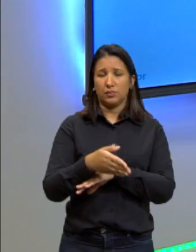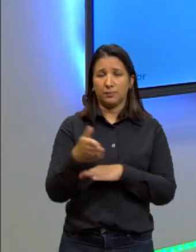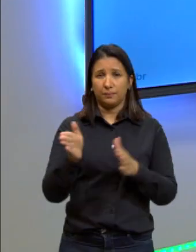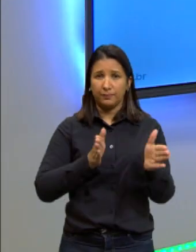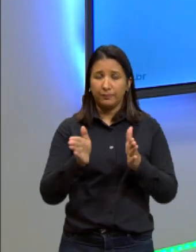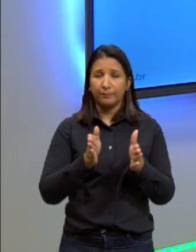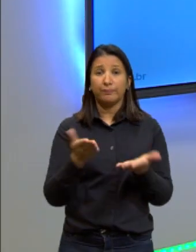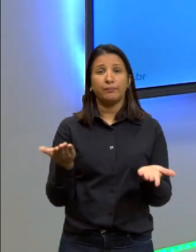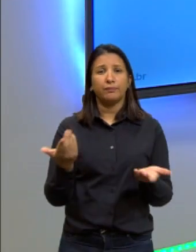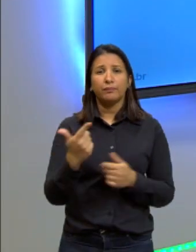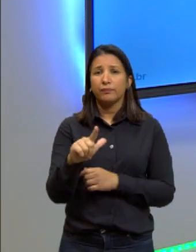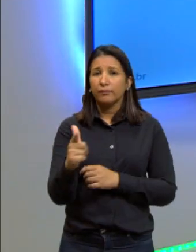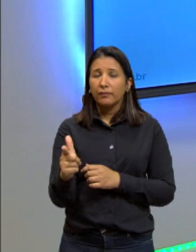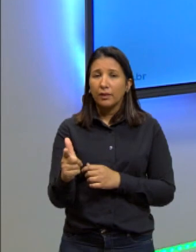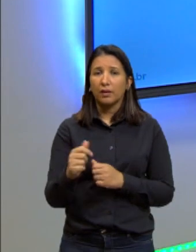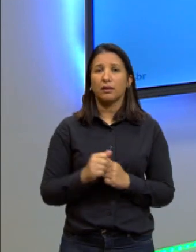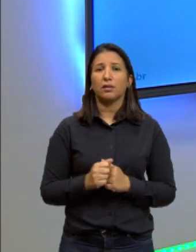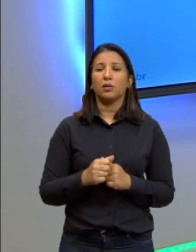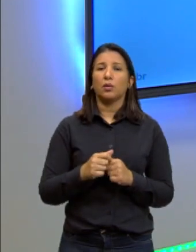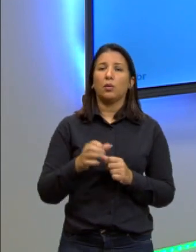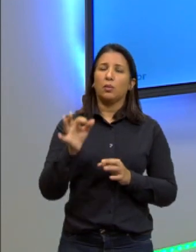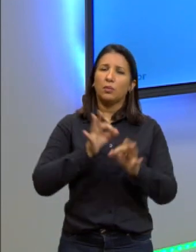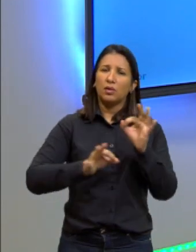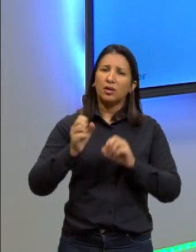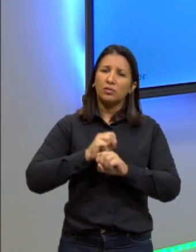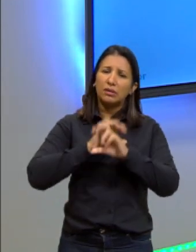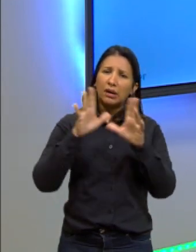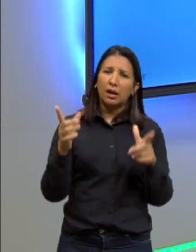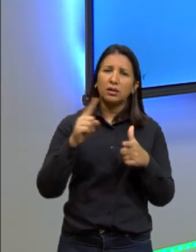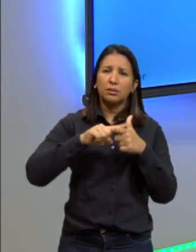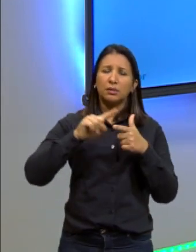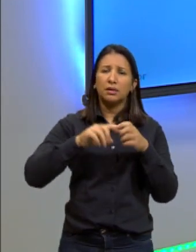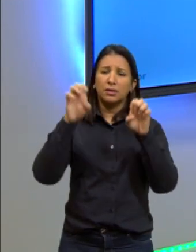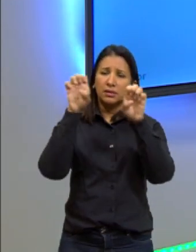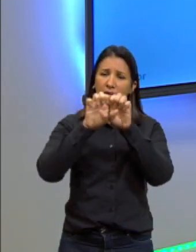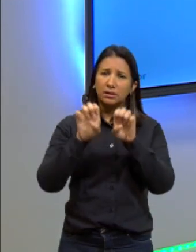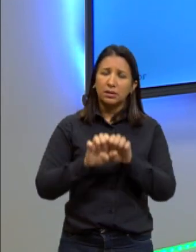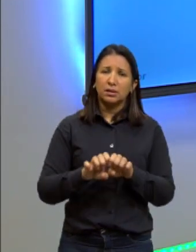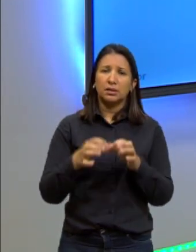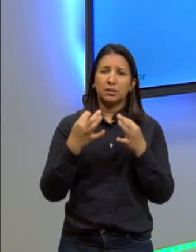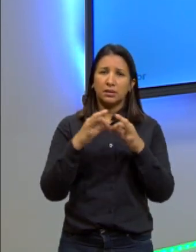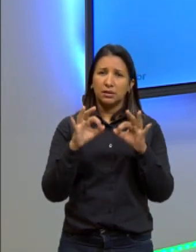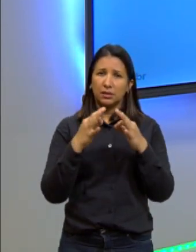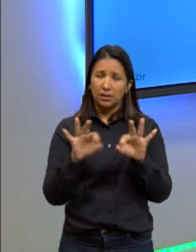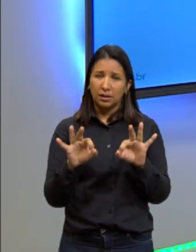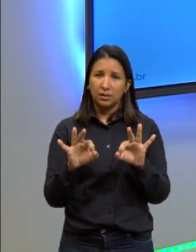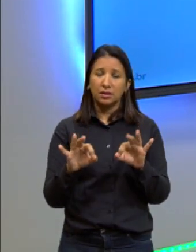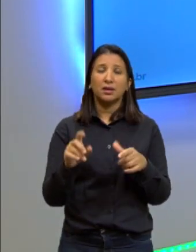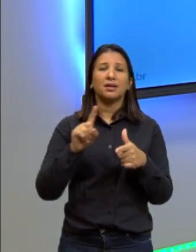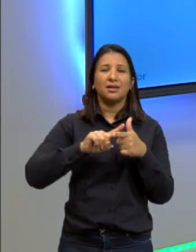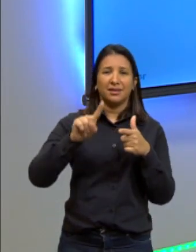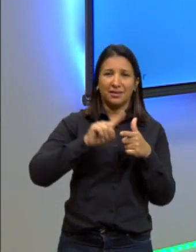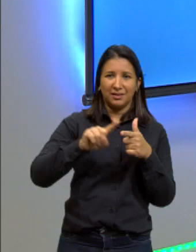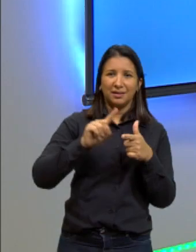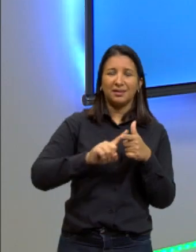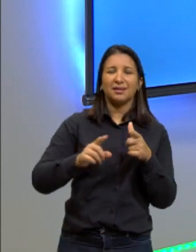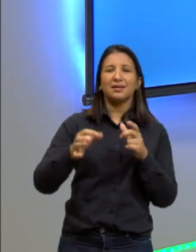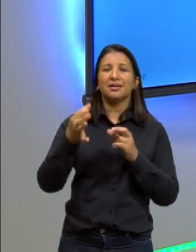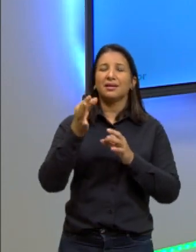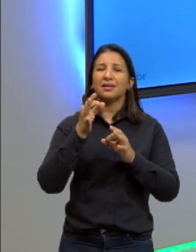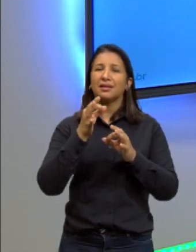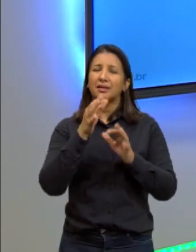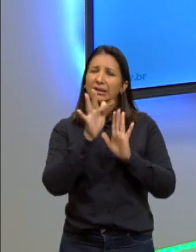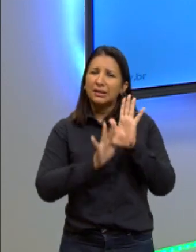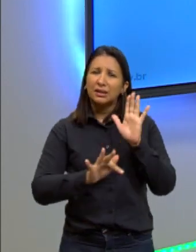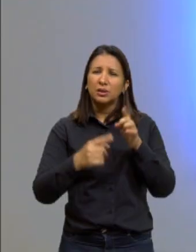vendo, gente, que além de projeto, claro que tem um problema de estrutura sintática, mas tem um problema de projeto de texto